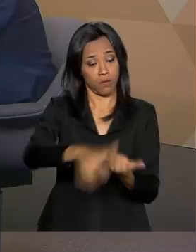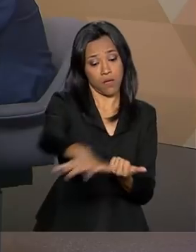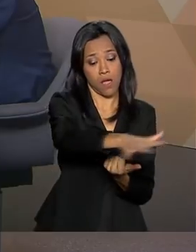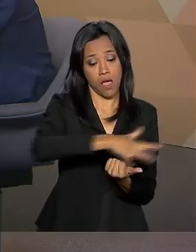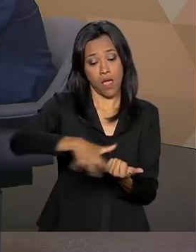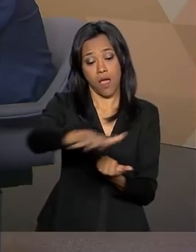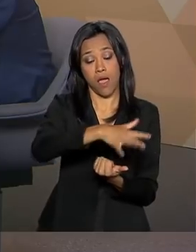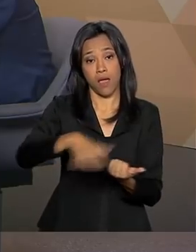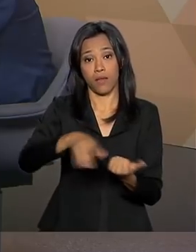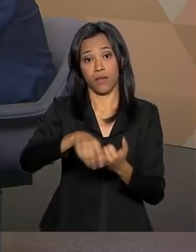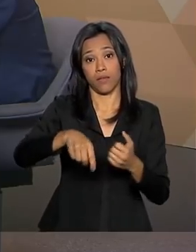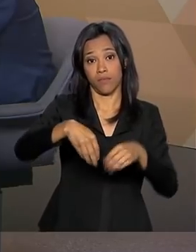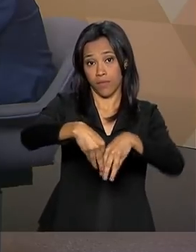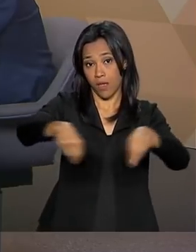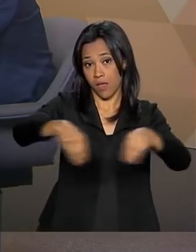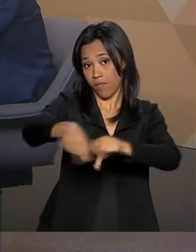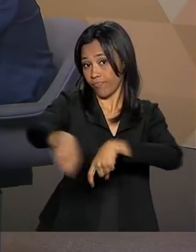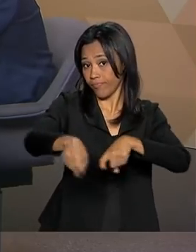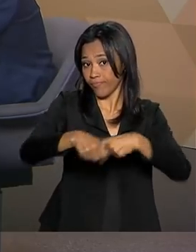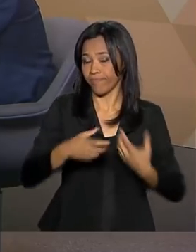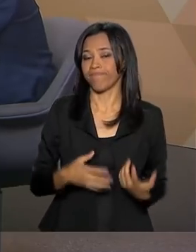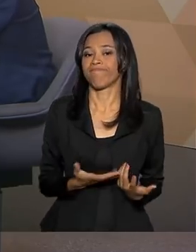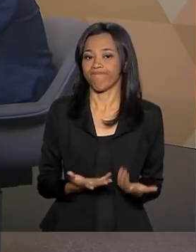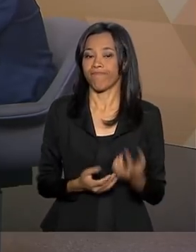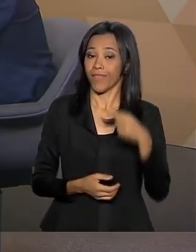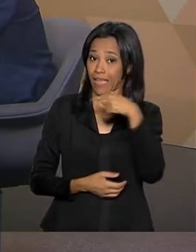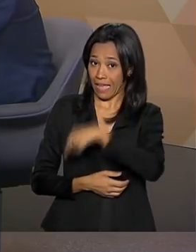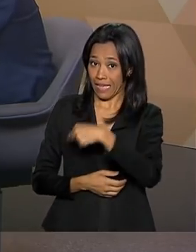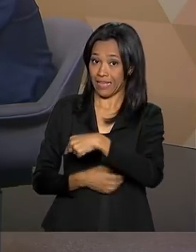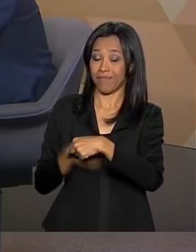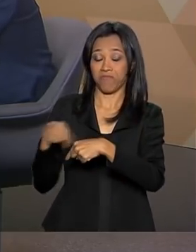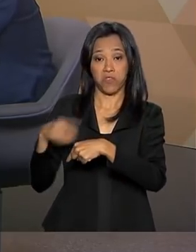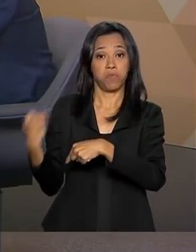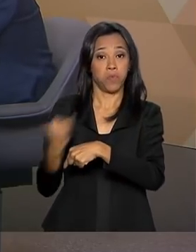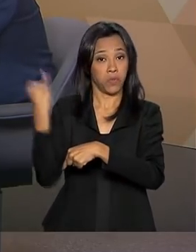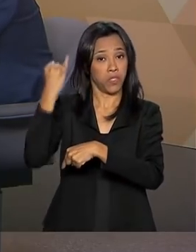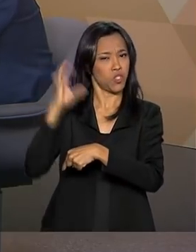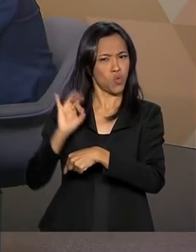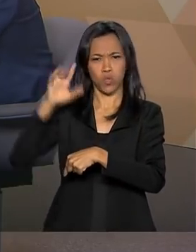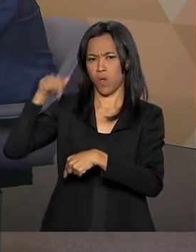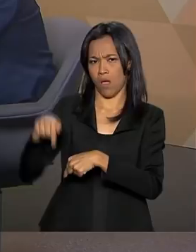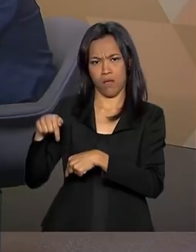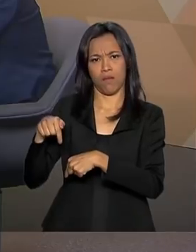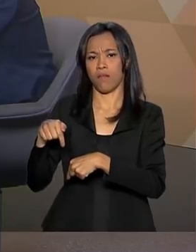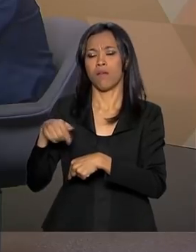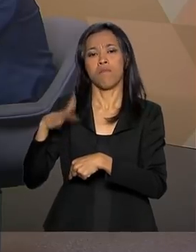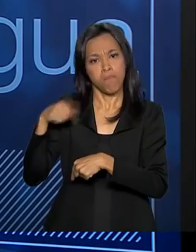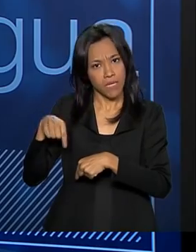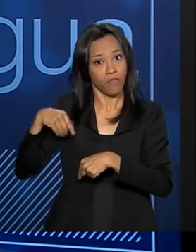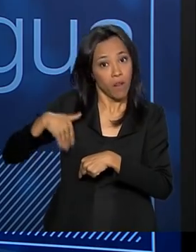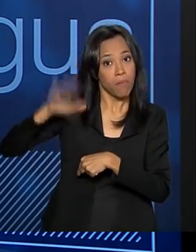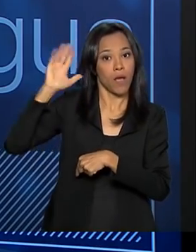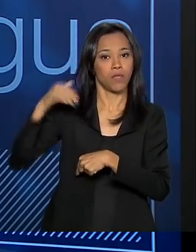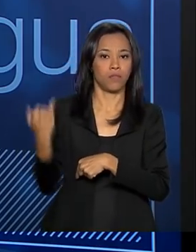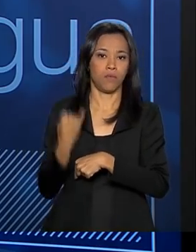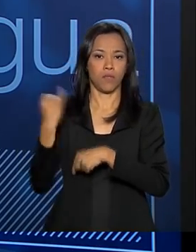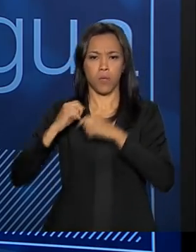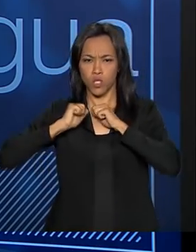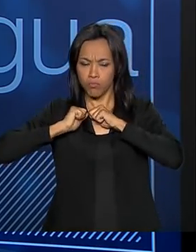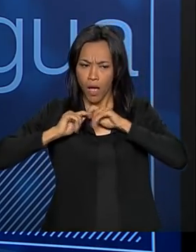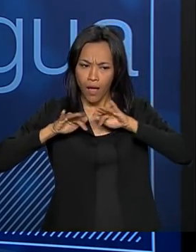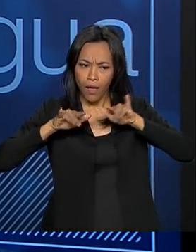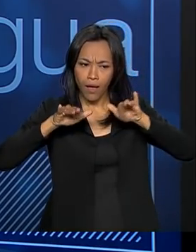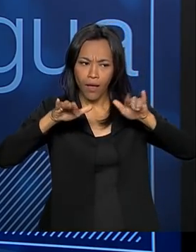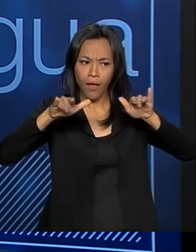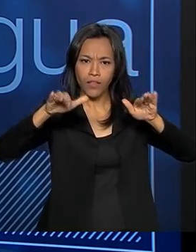primeiro lugar, como você bem ressaltou, a Embrapa talvez seja o grande protagonista. Não foi só ela, mas talvez foi a maior protagonista dessa revolução no